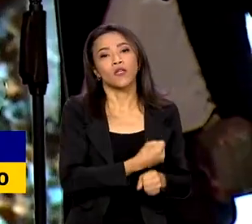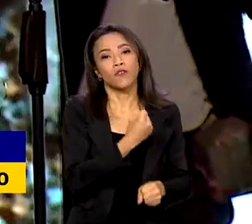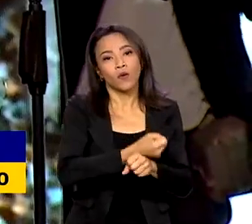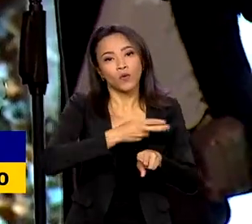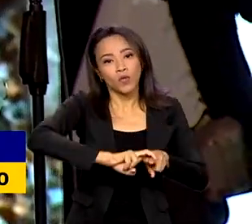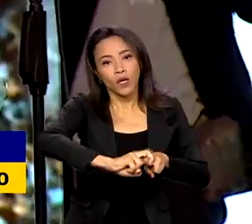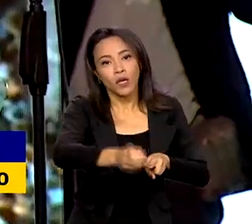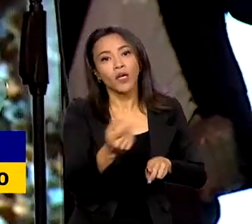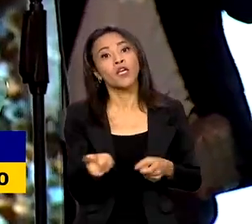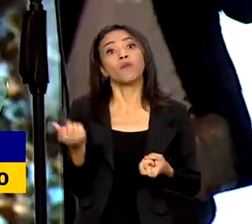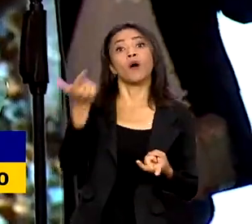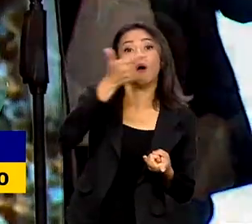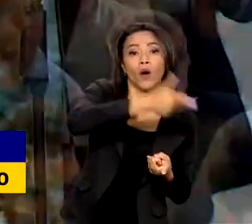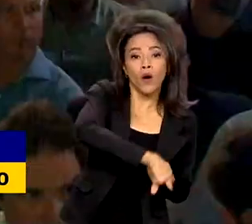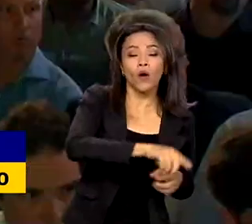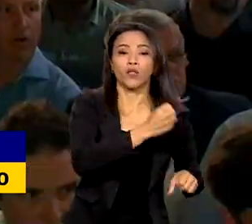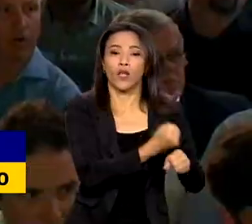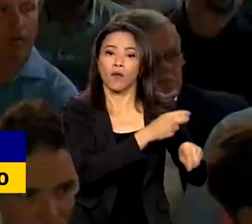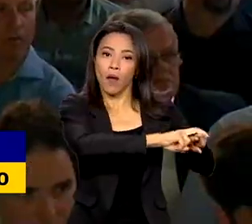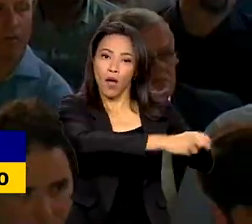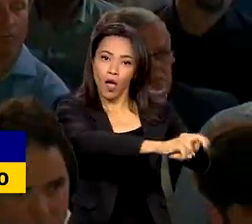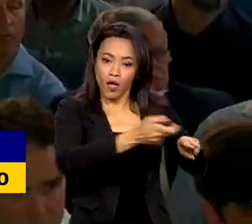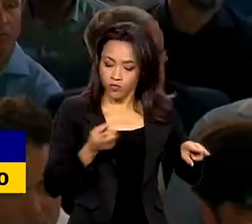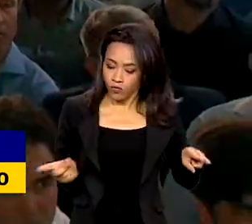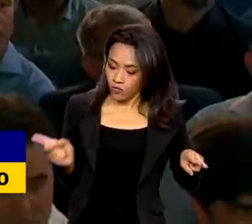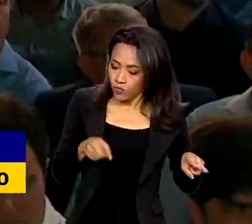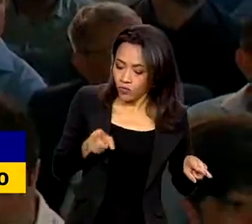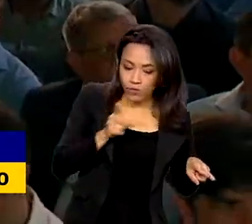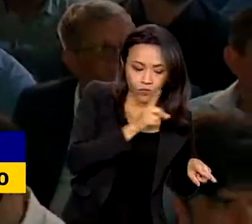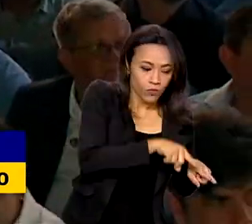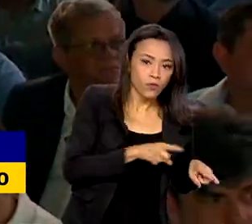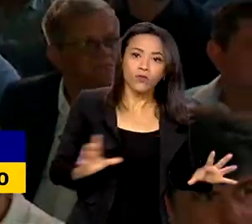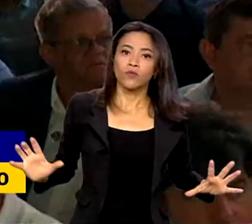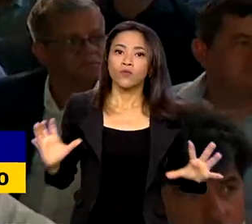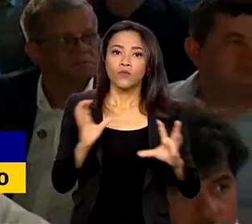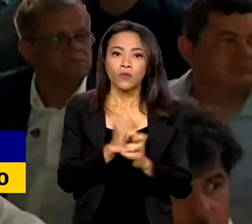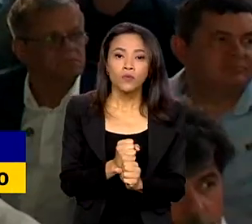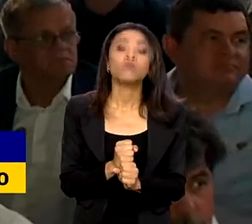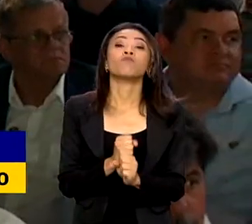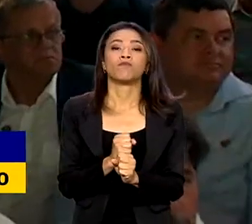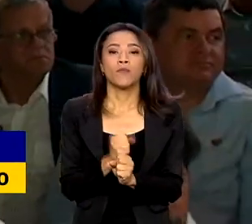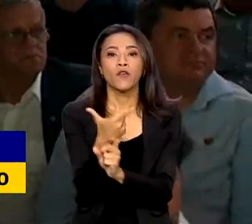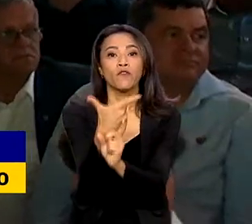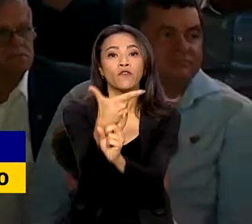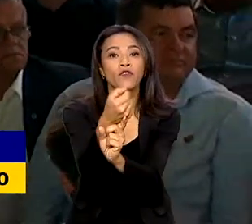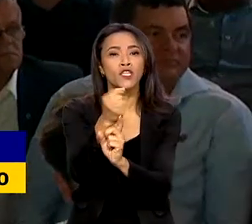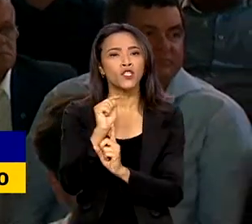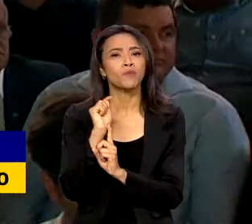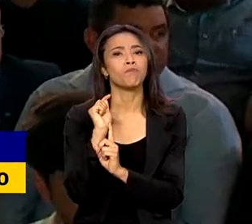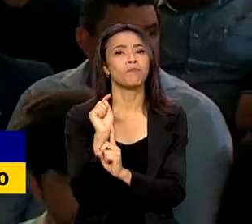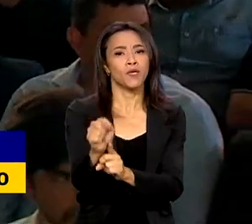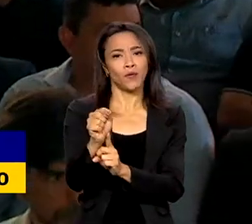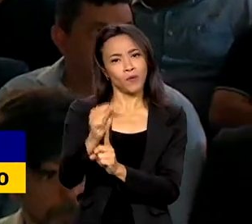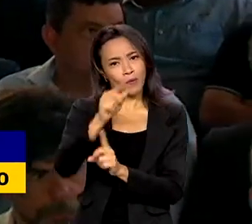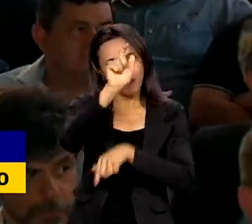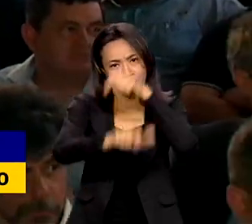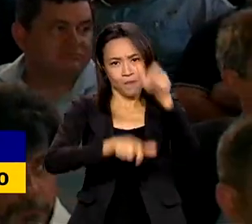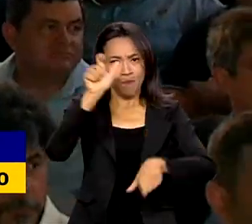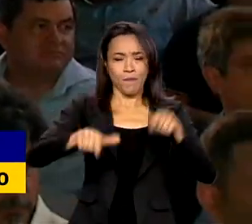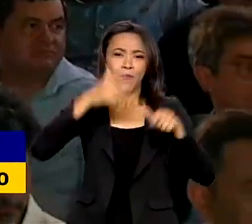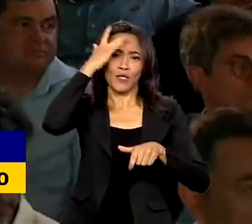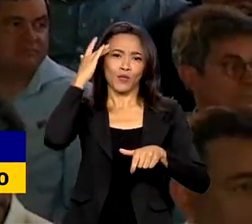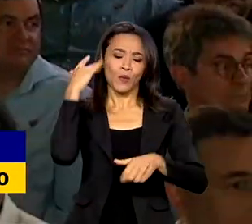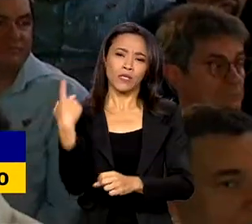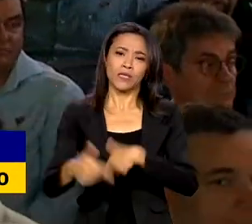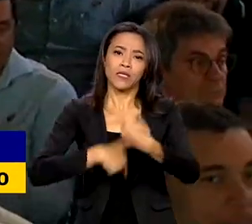da Ferrovia Transnordestina. A gente pode chegar no Brasil a mais de 20 mil operários construindo estradas